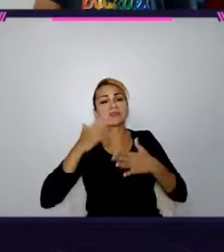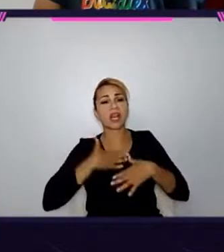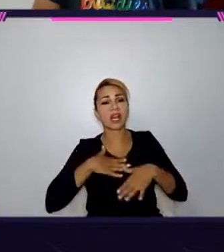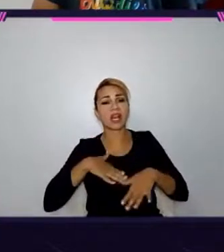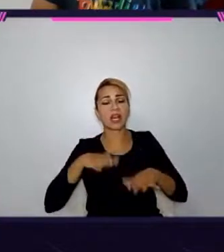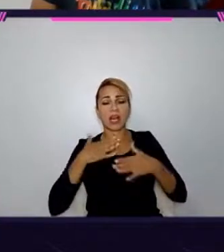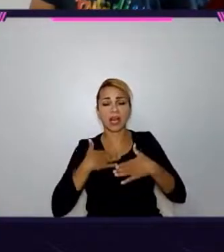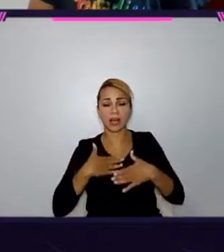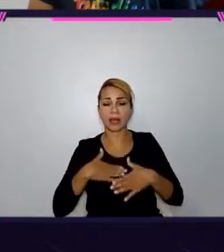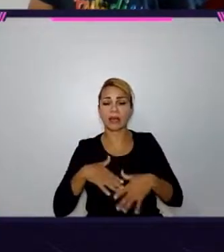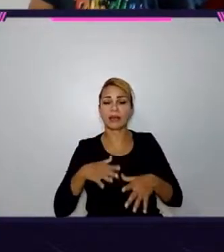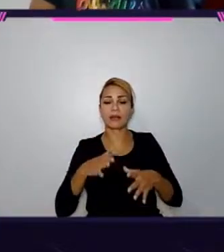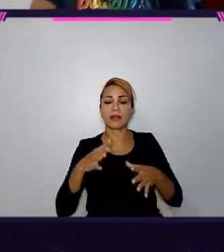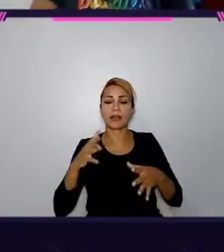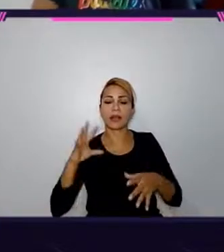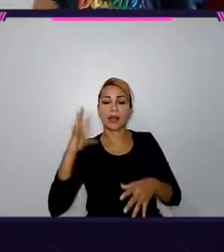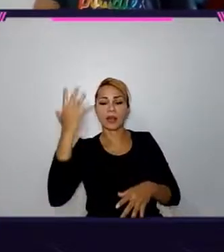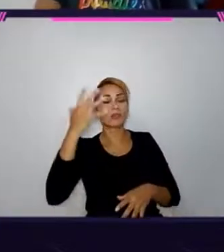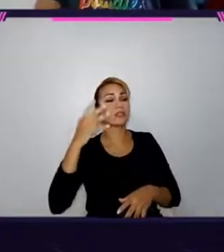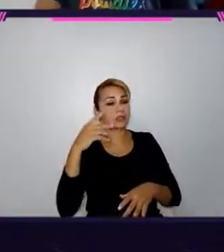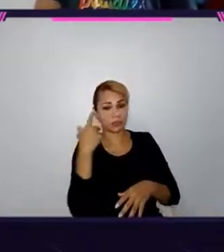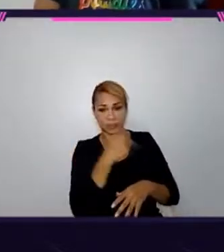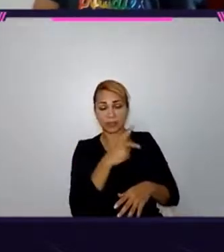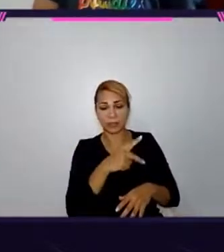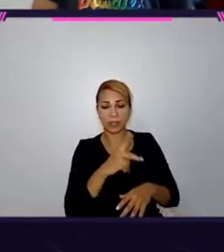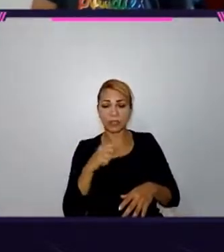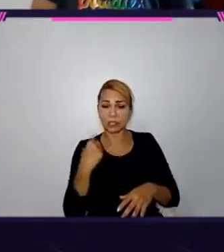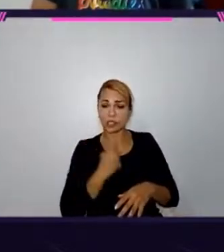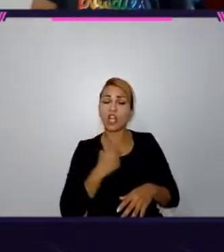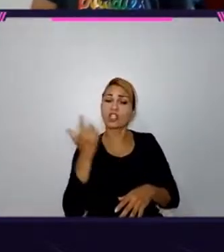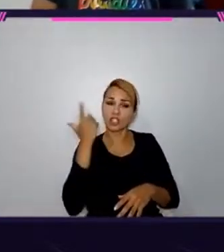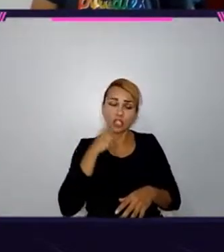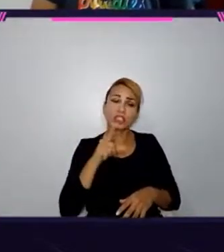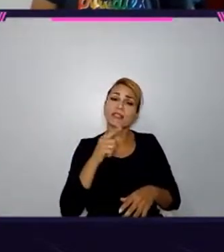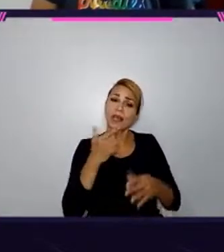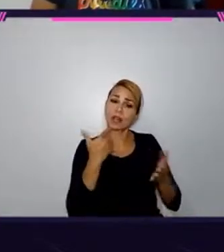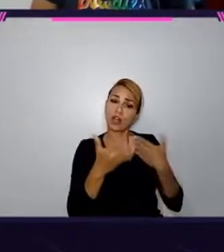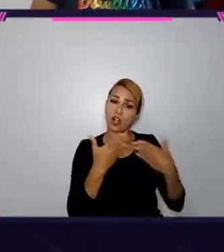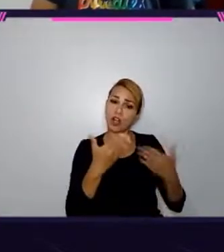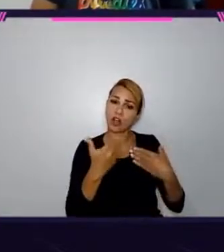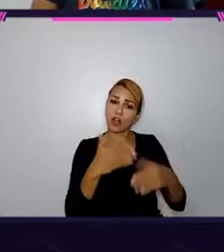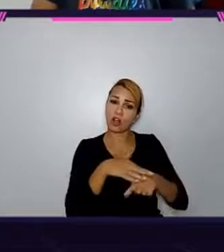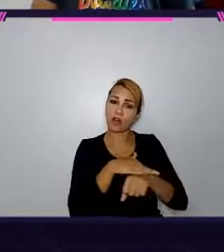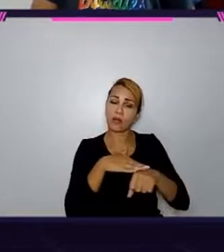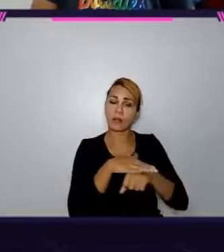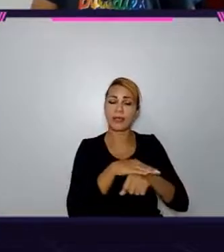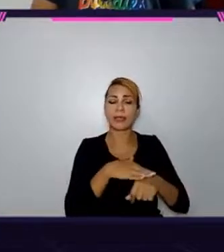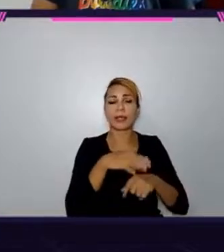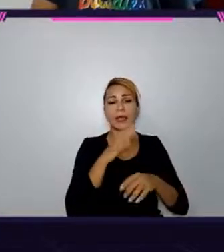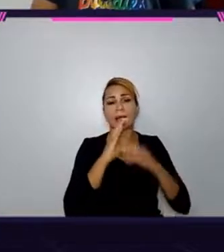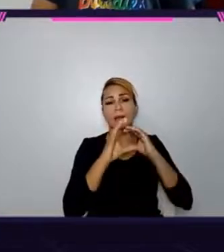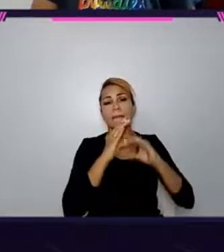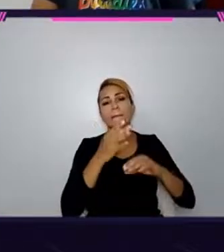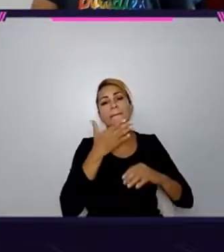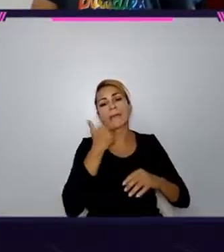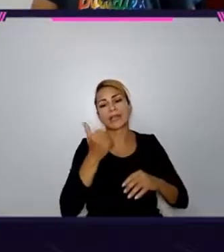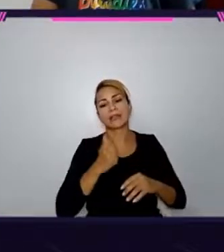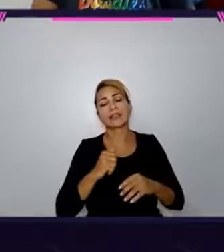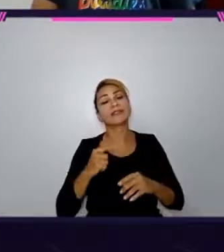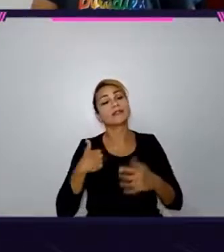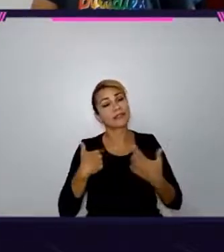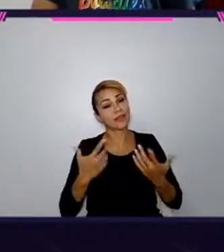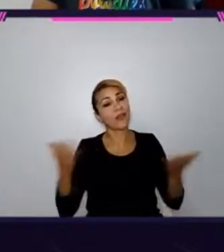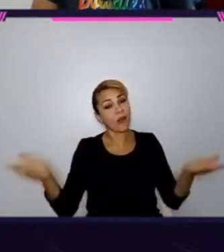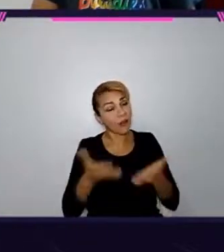ter acontecido mesmo com ele, que a gente consegue se comunicar melhor. E hoje, eu amadureci um tico e, tipo, eu consigo entender que,